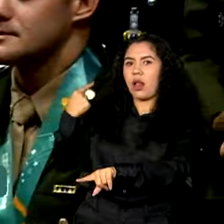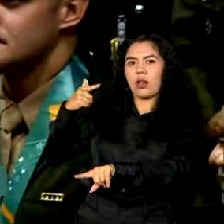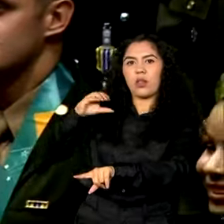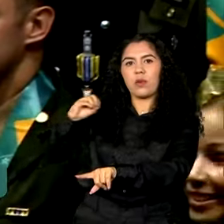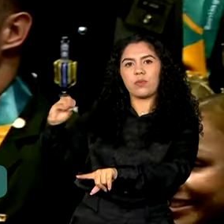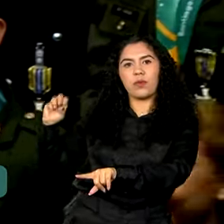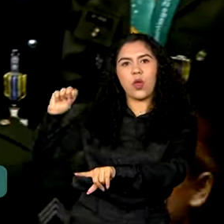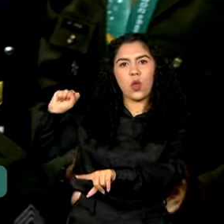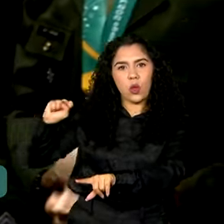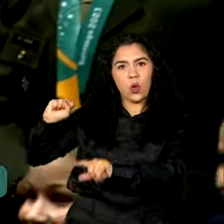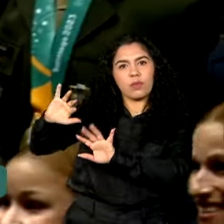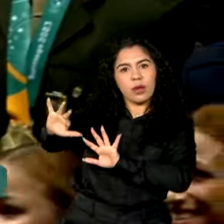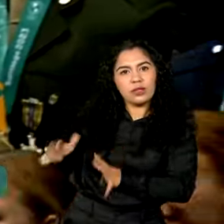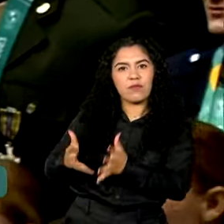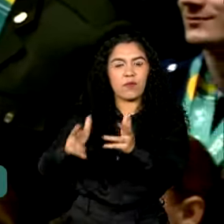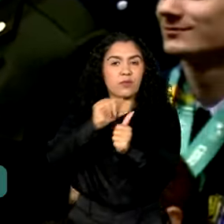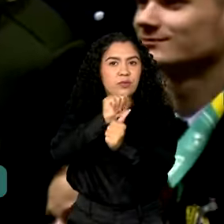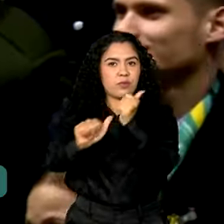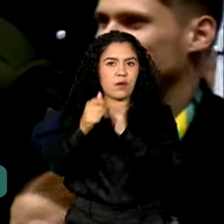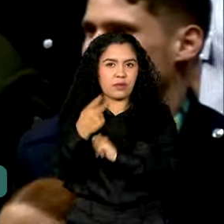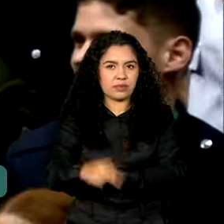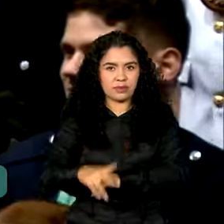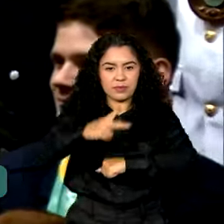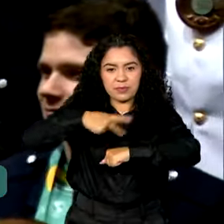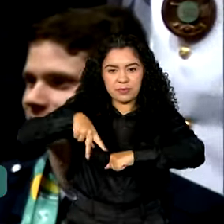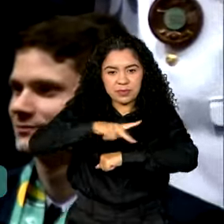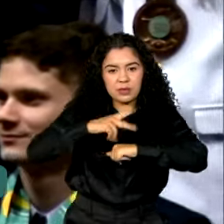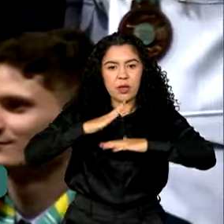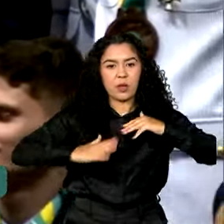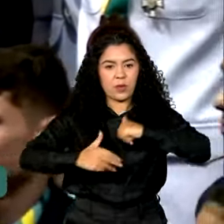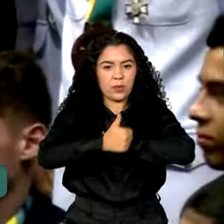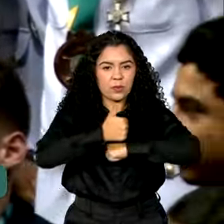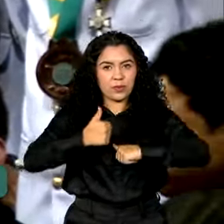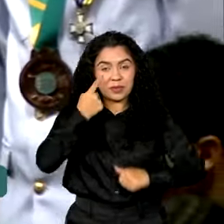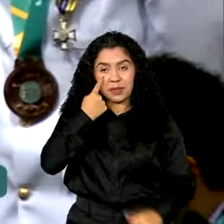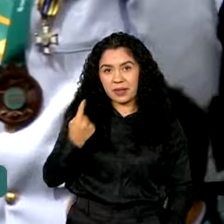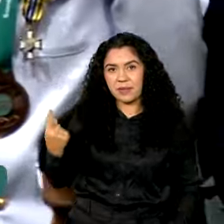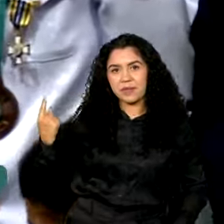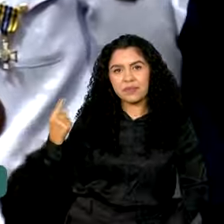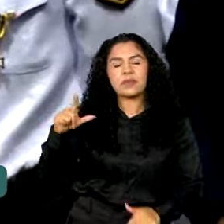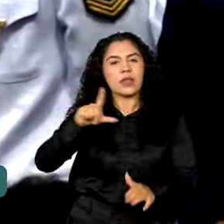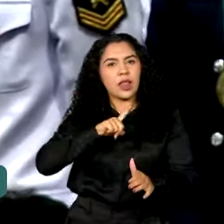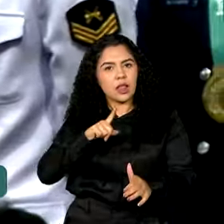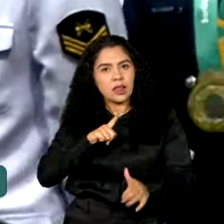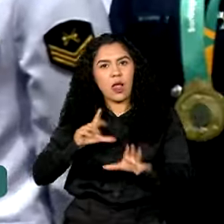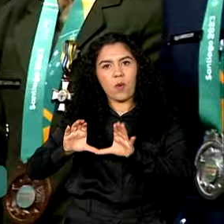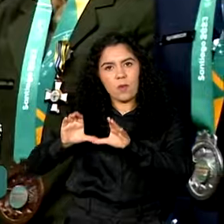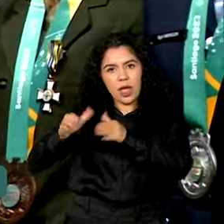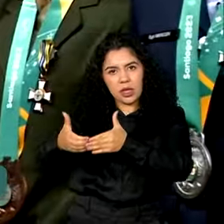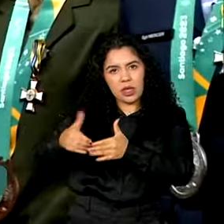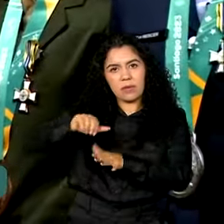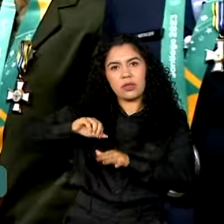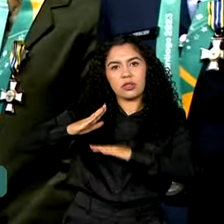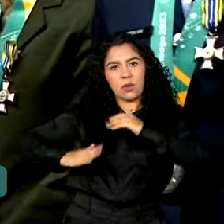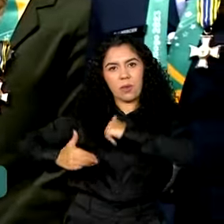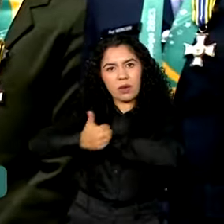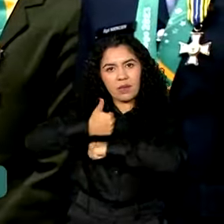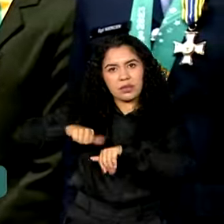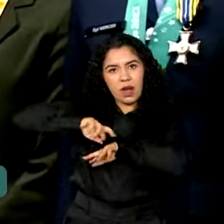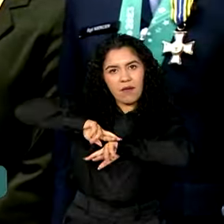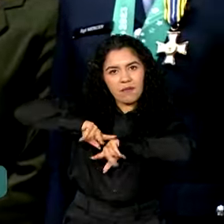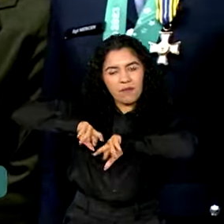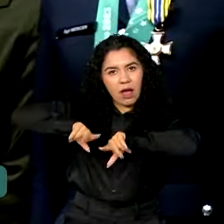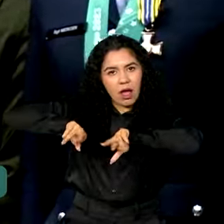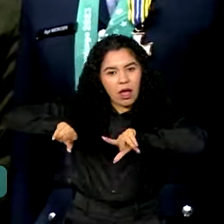do esporte no país. Os atletas se alistam voluntariamente, recebem acompanhamento de uma equipe multidisciplinar e têm